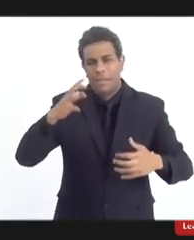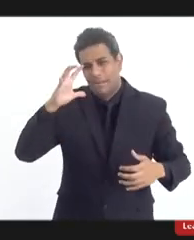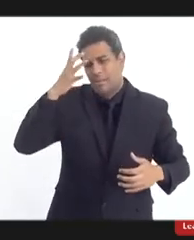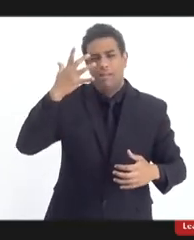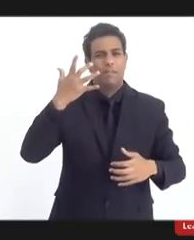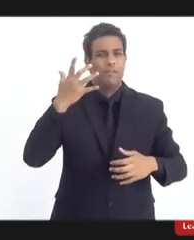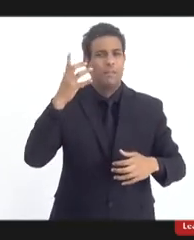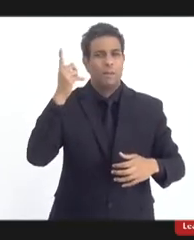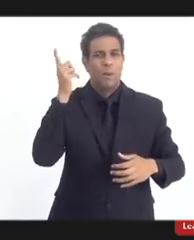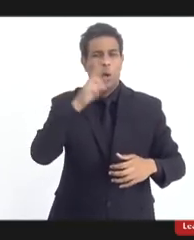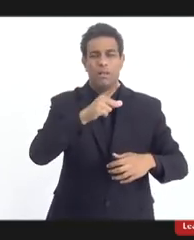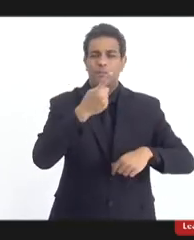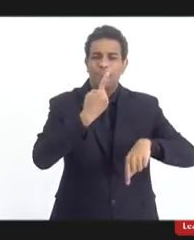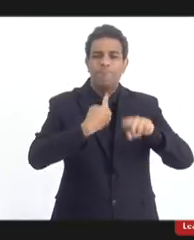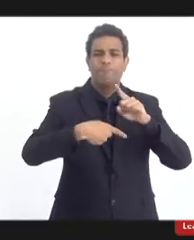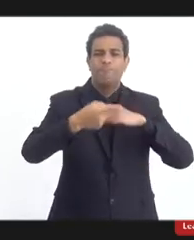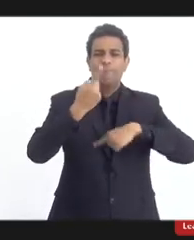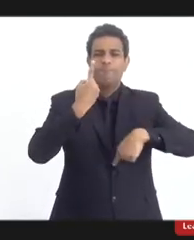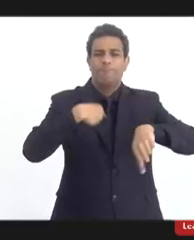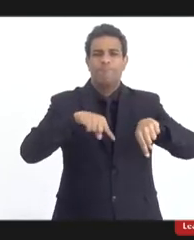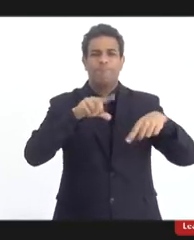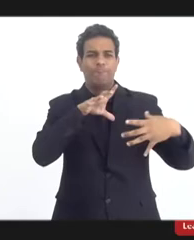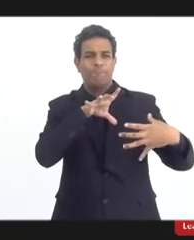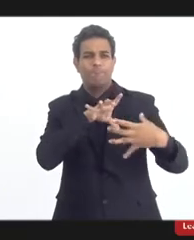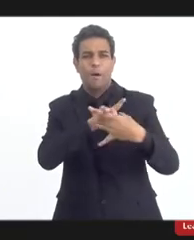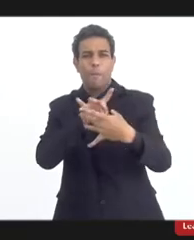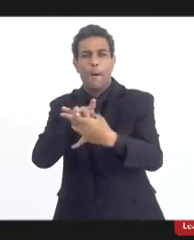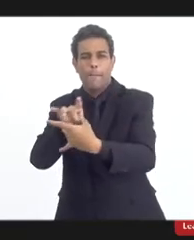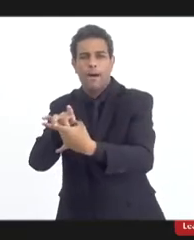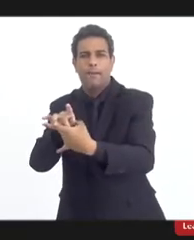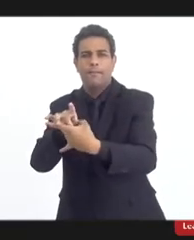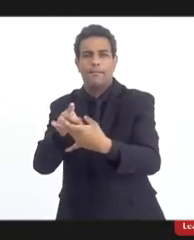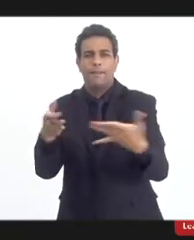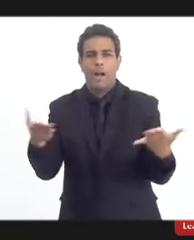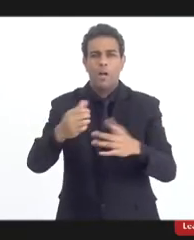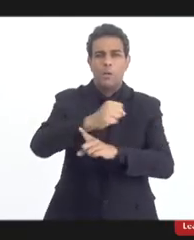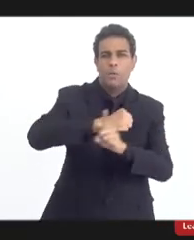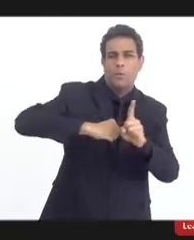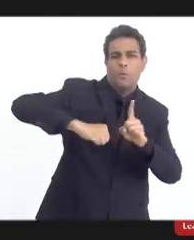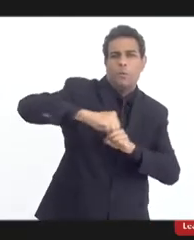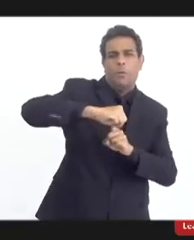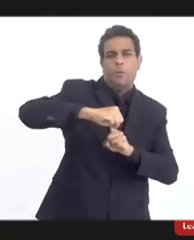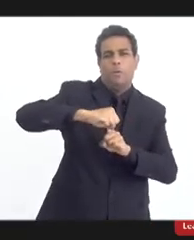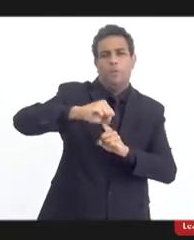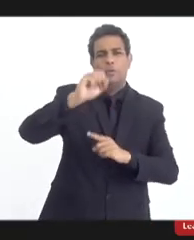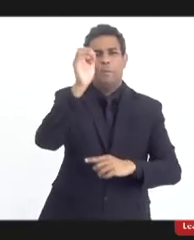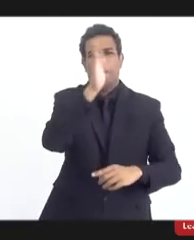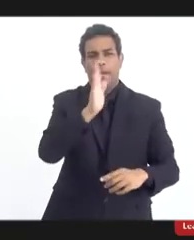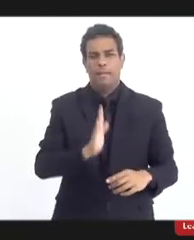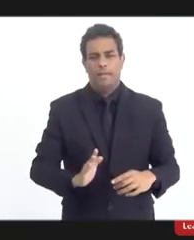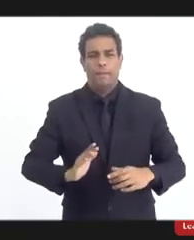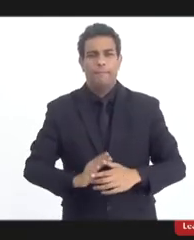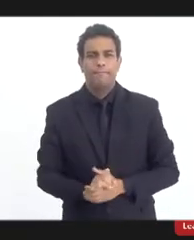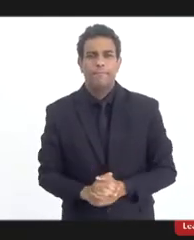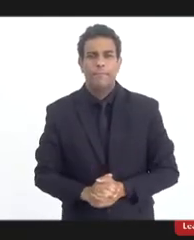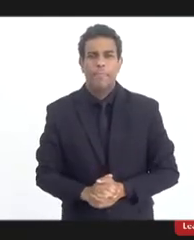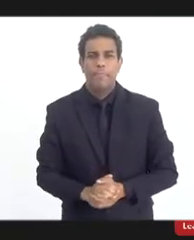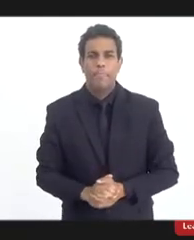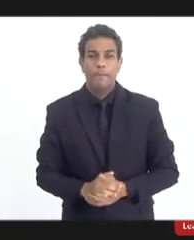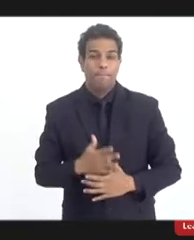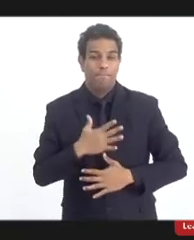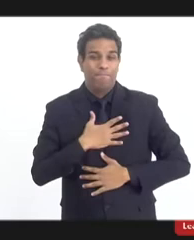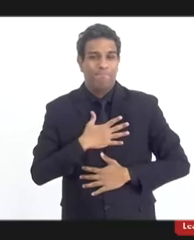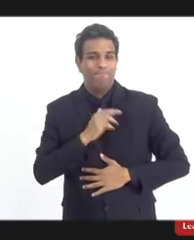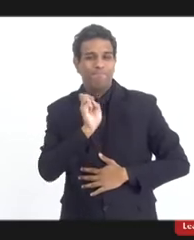arraigado e tão enraizado na sociedade brasileira. Me